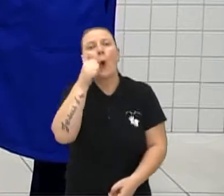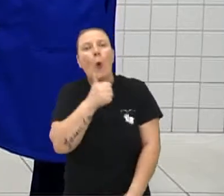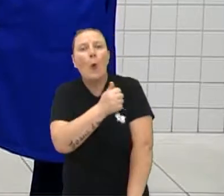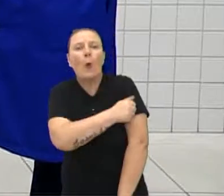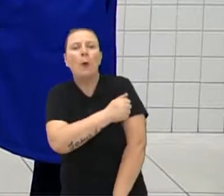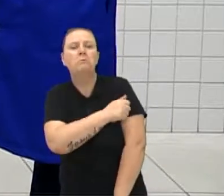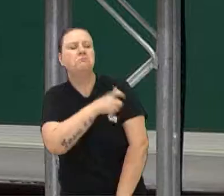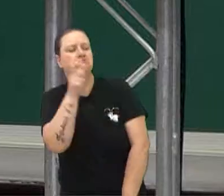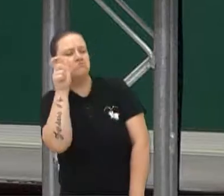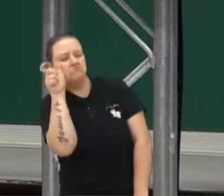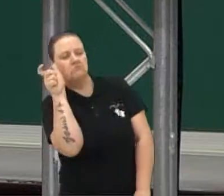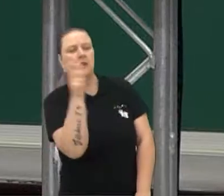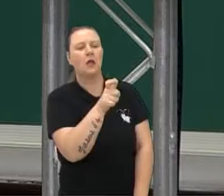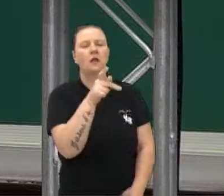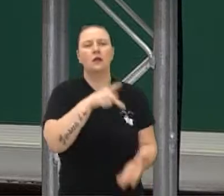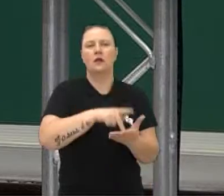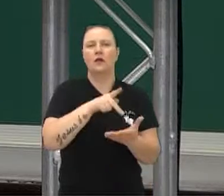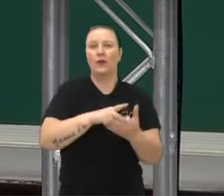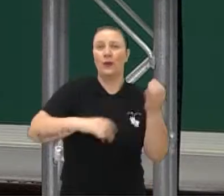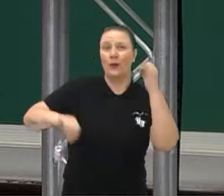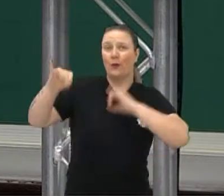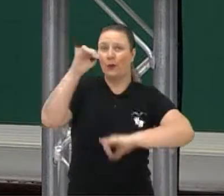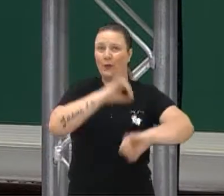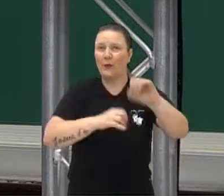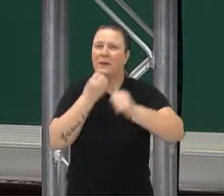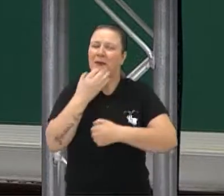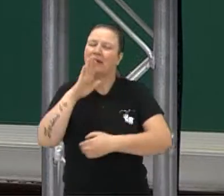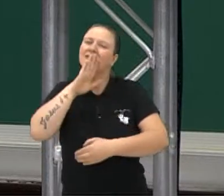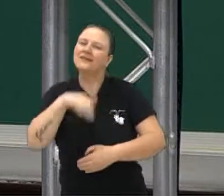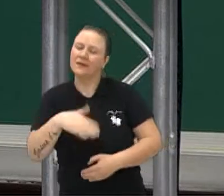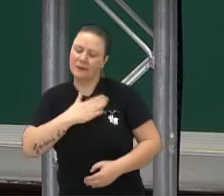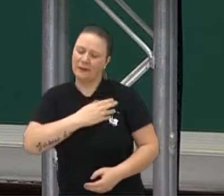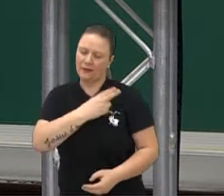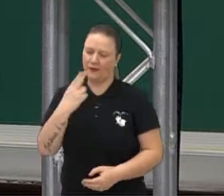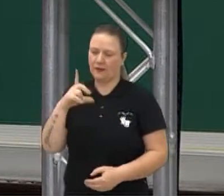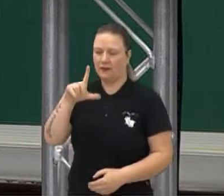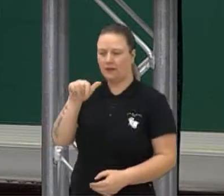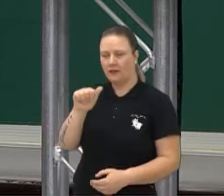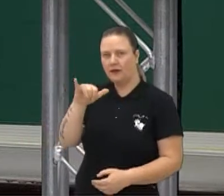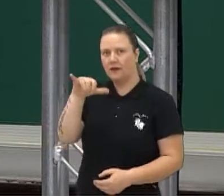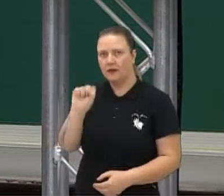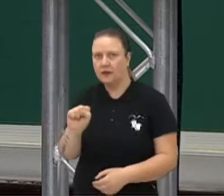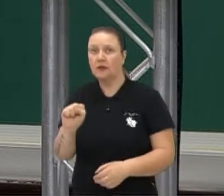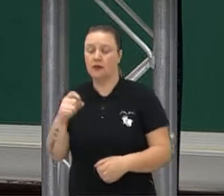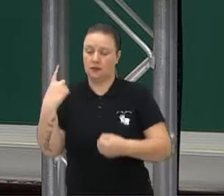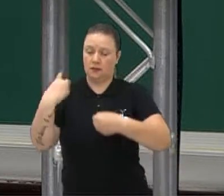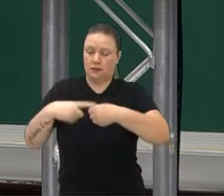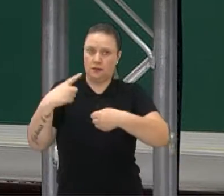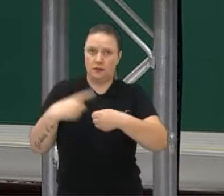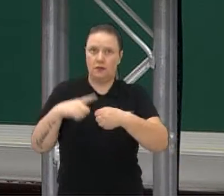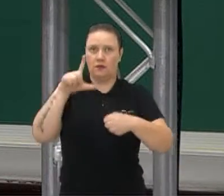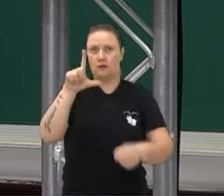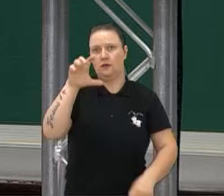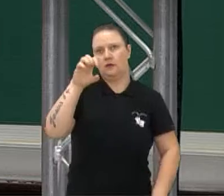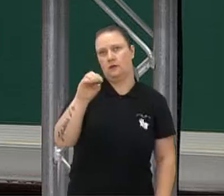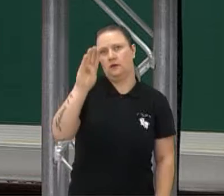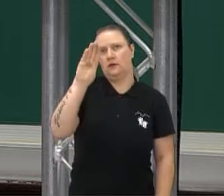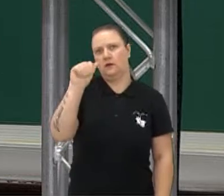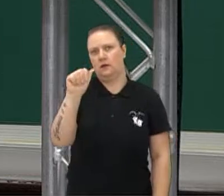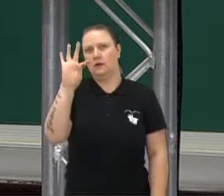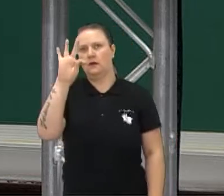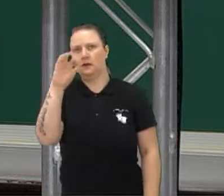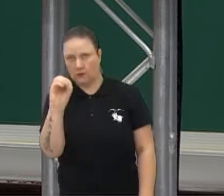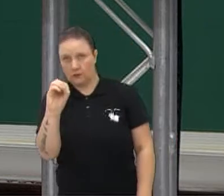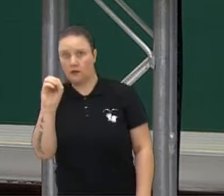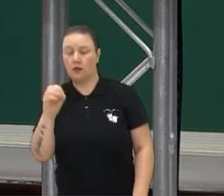achei bem interessante. Oi, boa tarde. Meu nome é Laís Gabriela Silva. Sou da cidade de Lobato. Estudo no